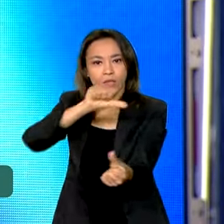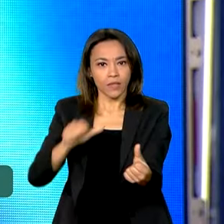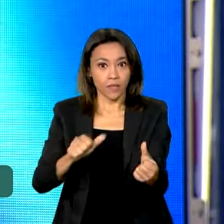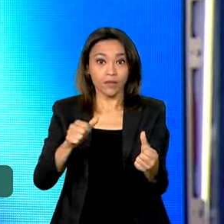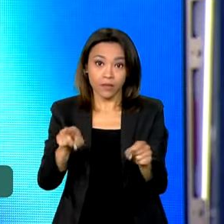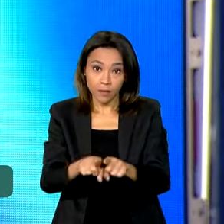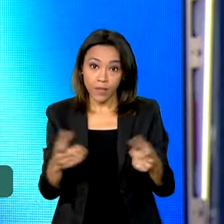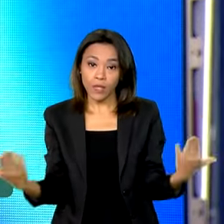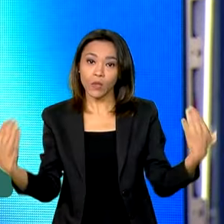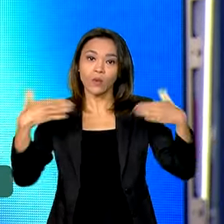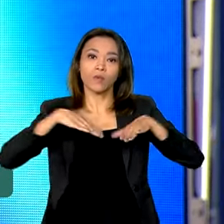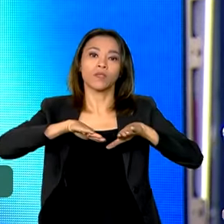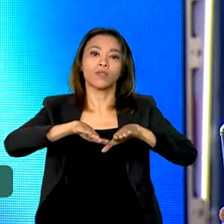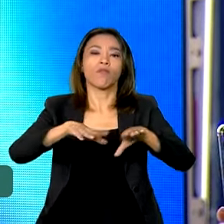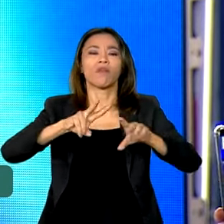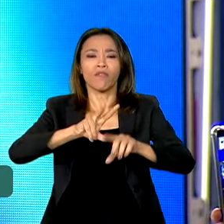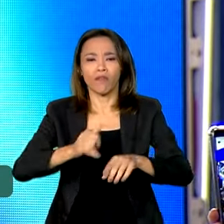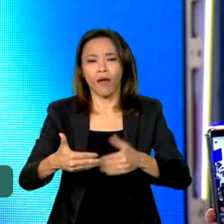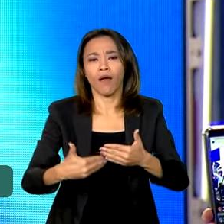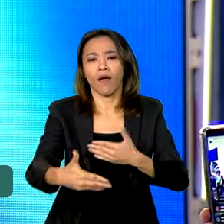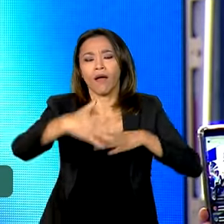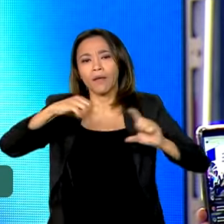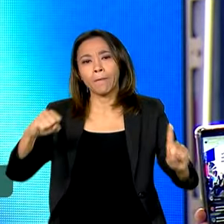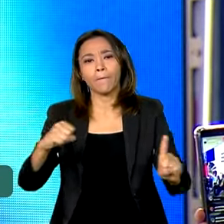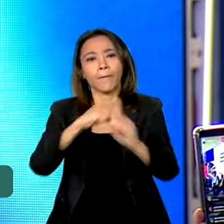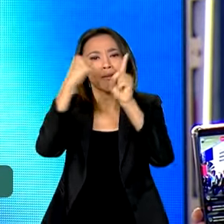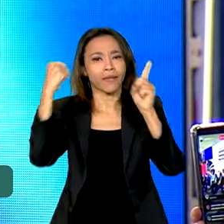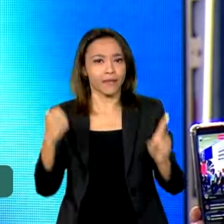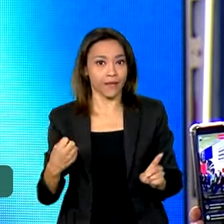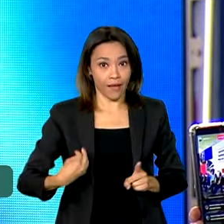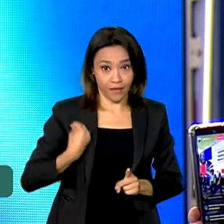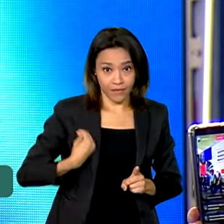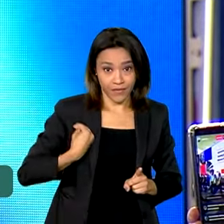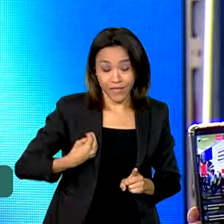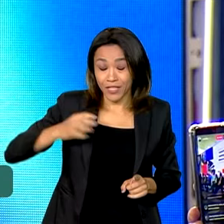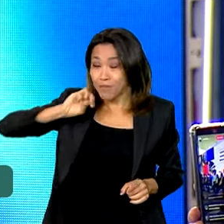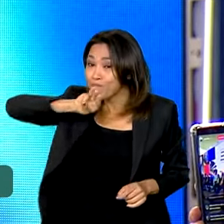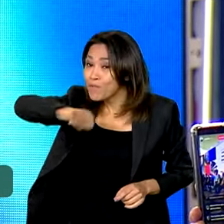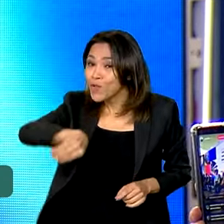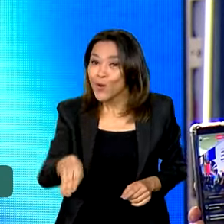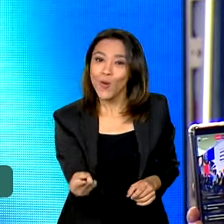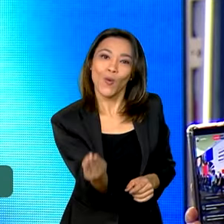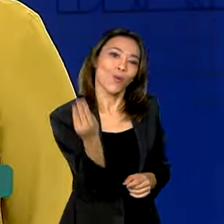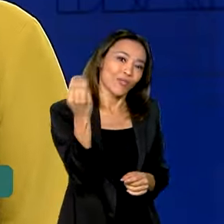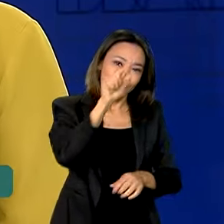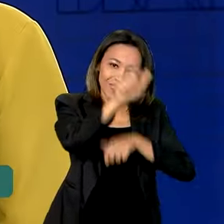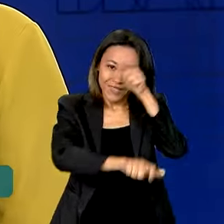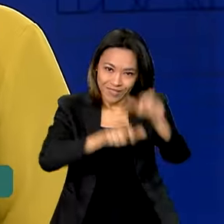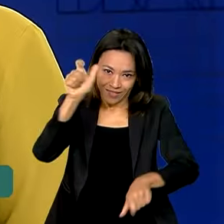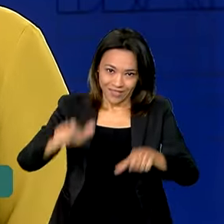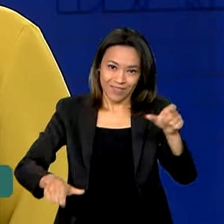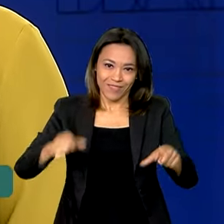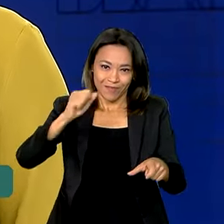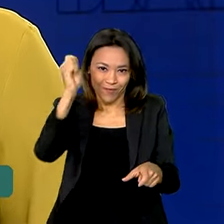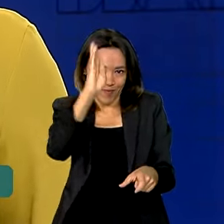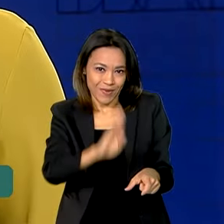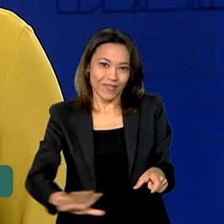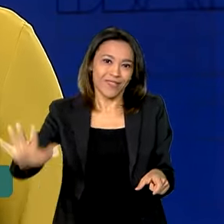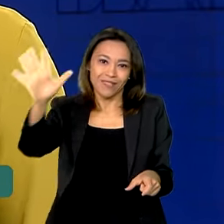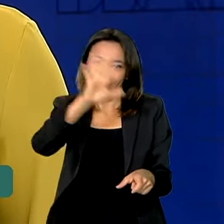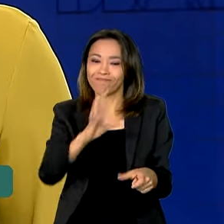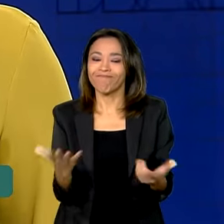inclusiva, que impactará positivamente a vida de milhões de brasileiros por todo o país. O novo PAC